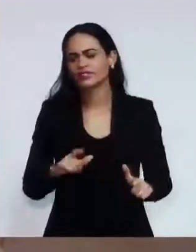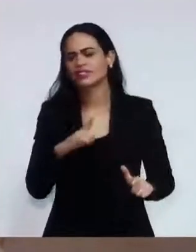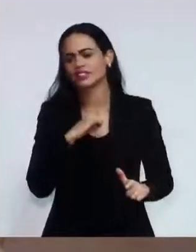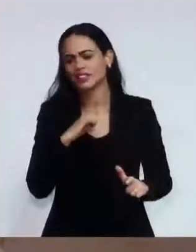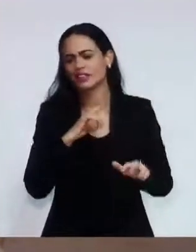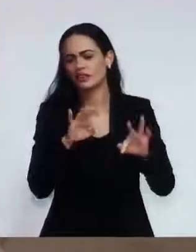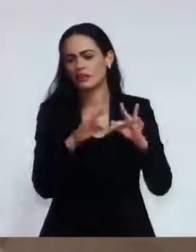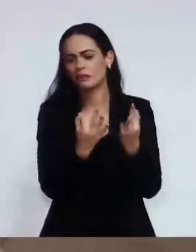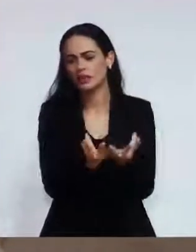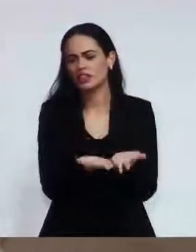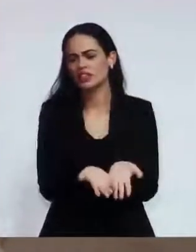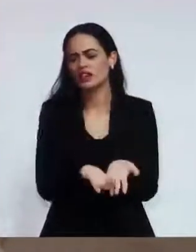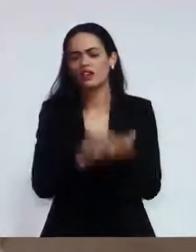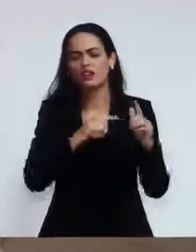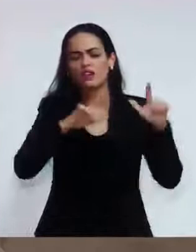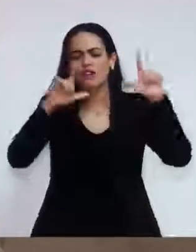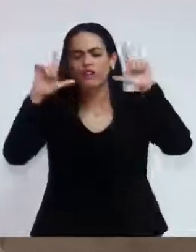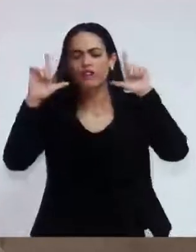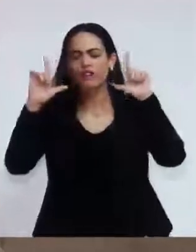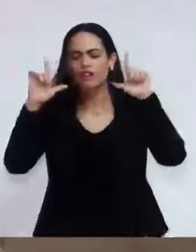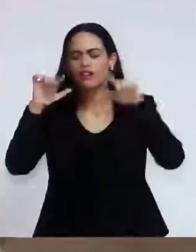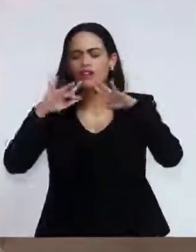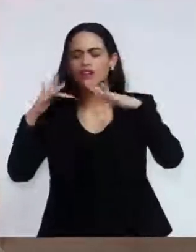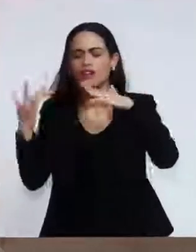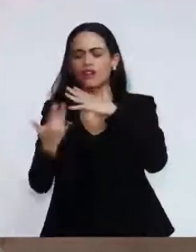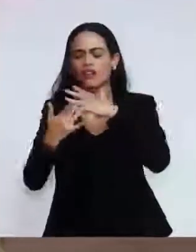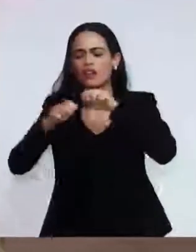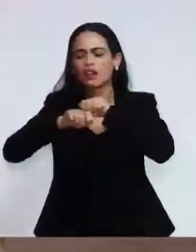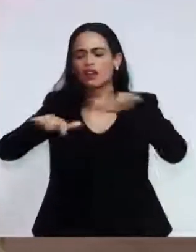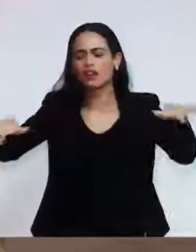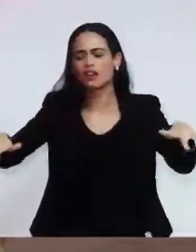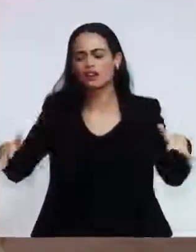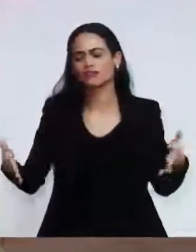pessoas na rede social? O que isso vai trazer para o senhor?